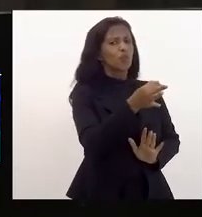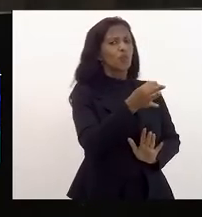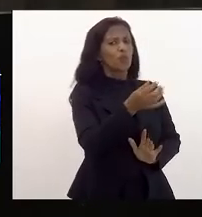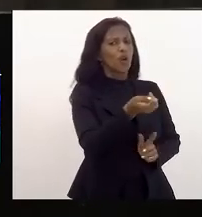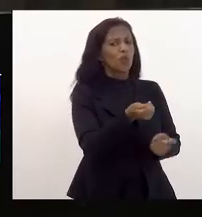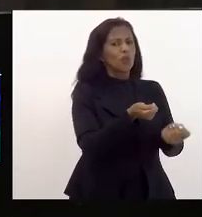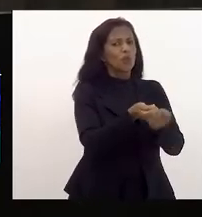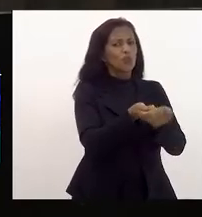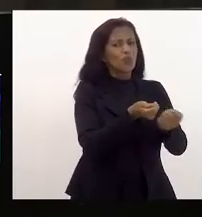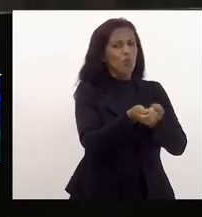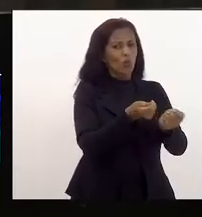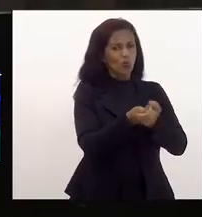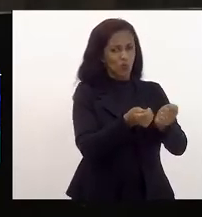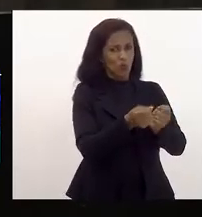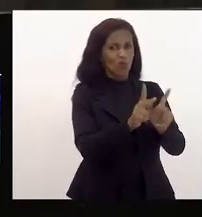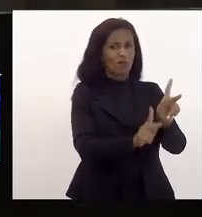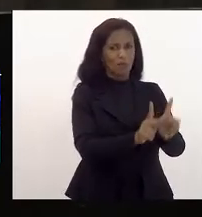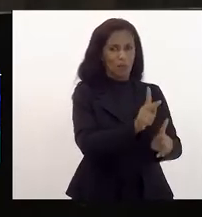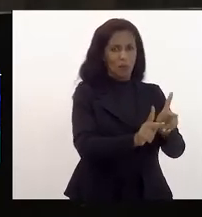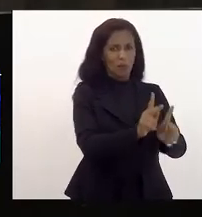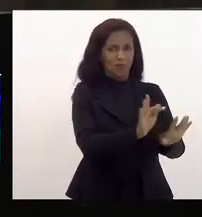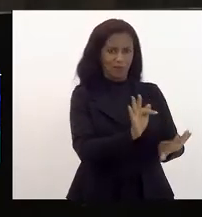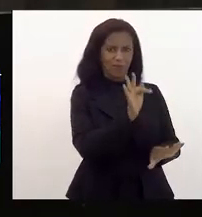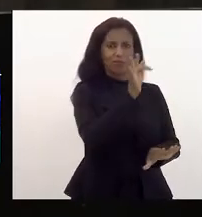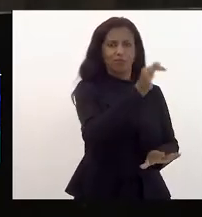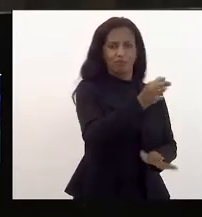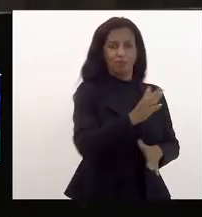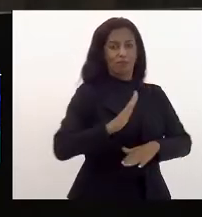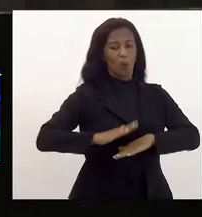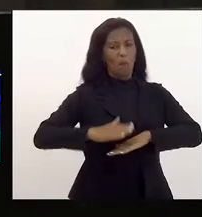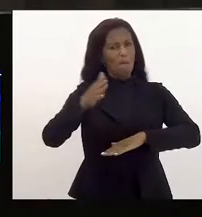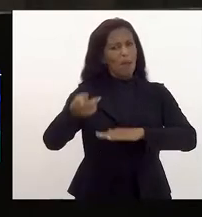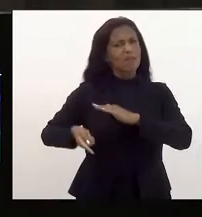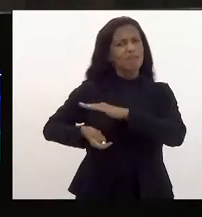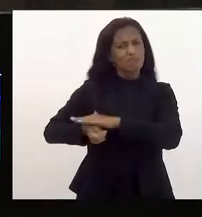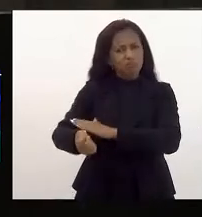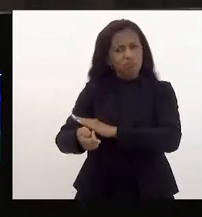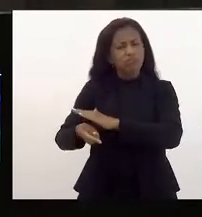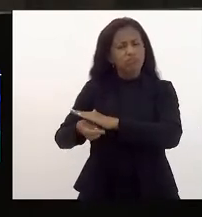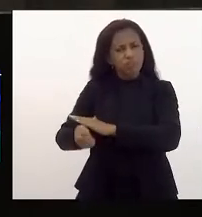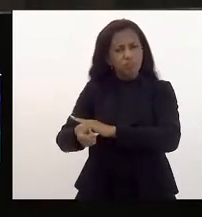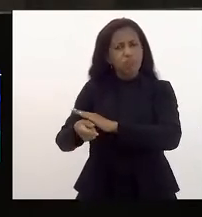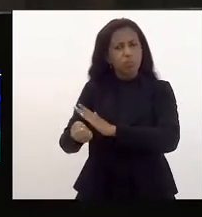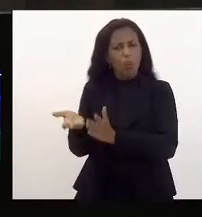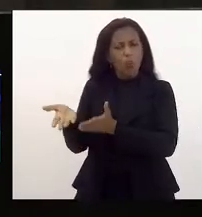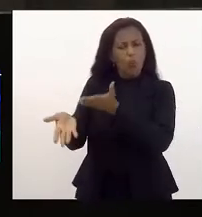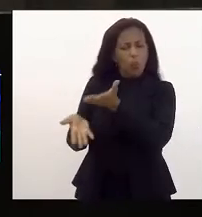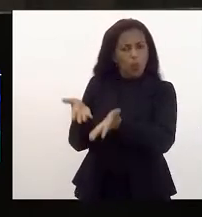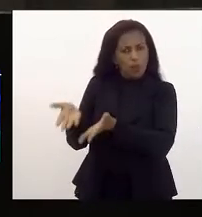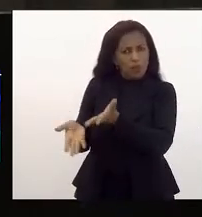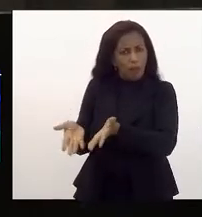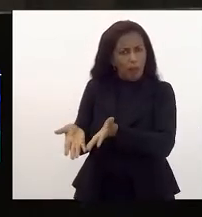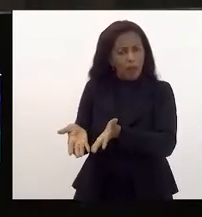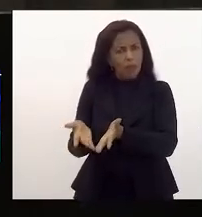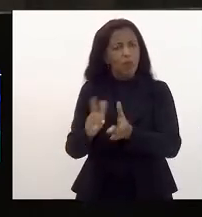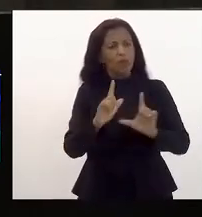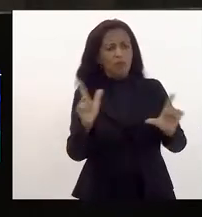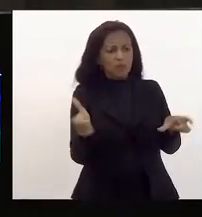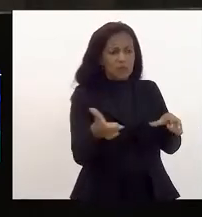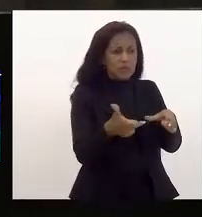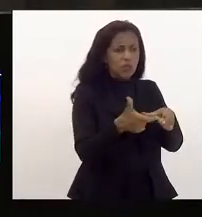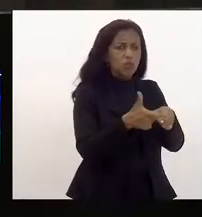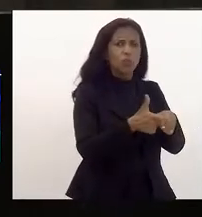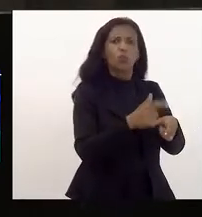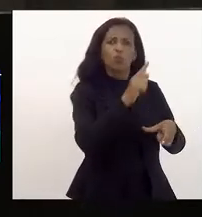controle da população. Então, enquanto mais investimentos prévios no cuidado, você diminui o